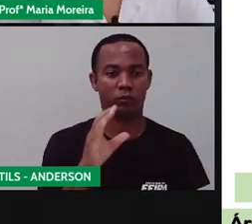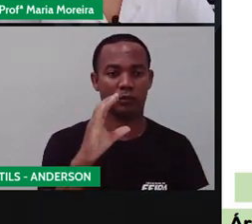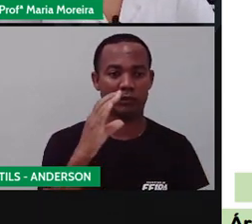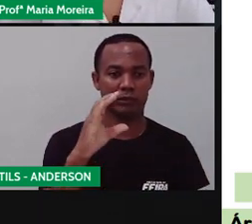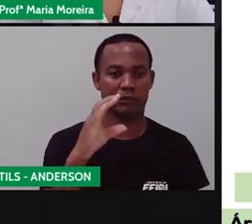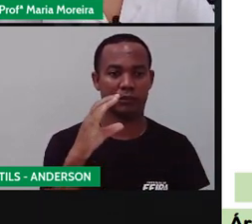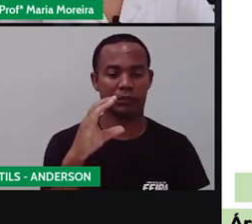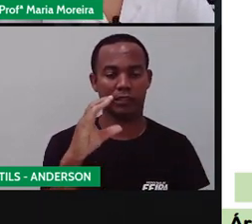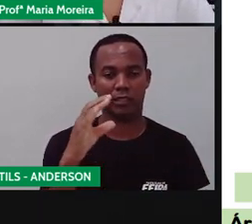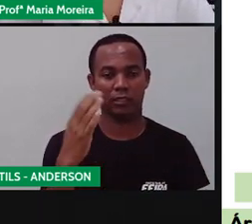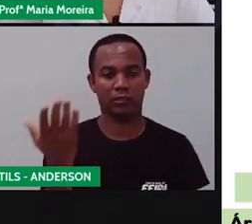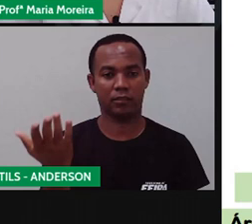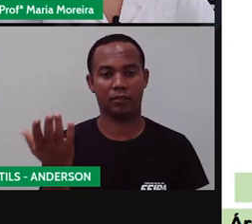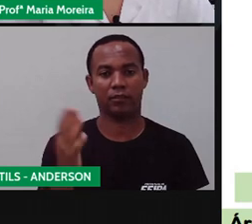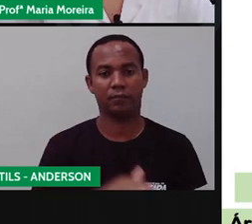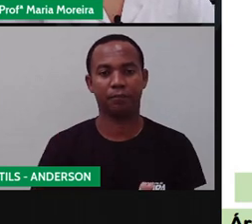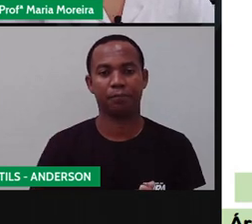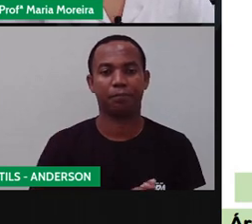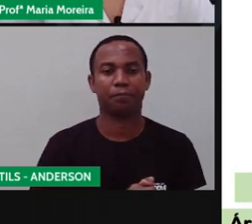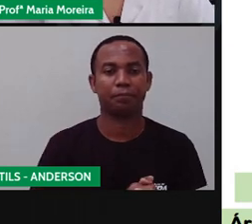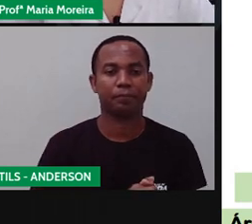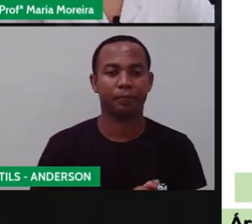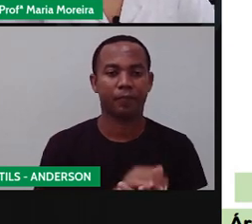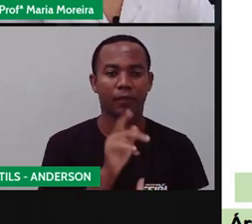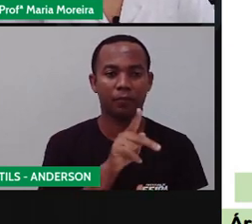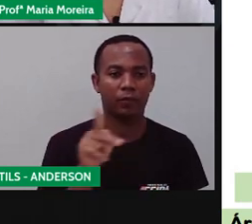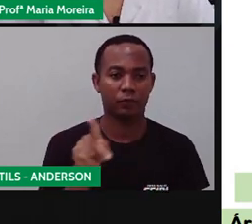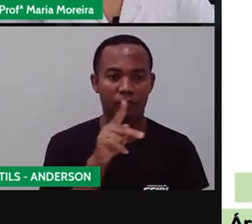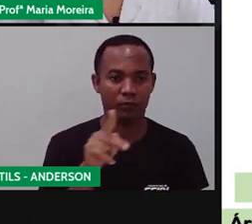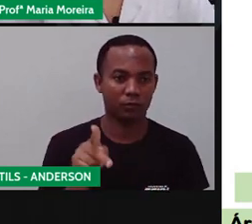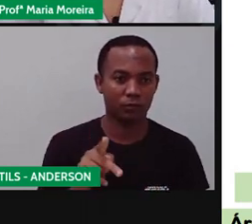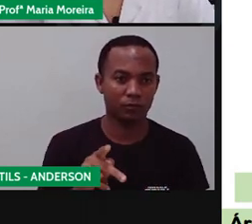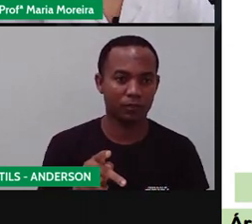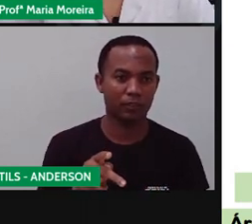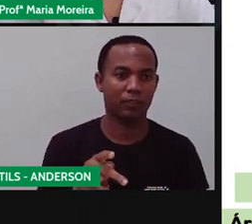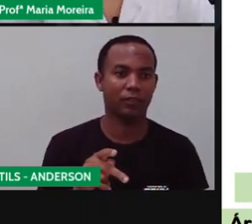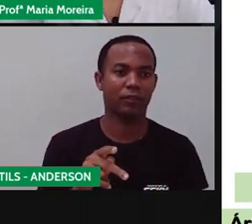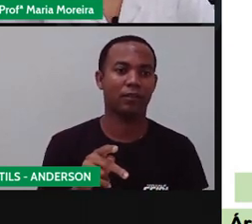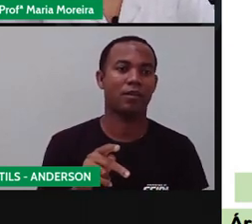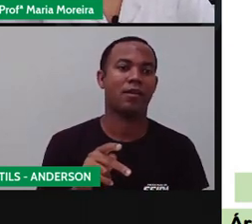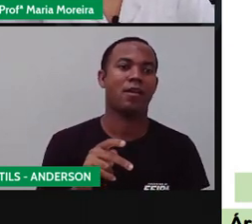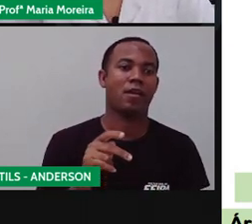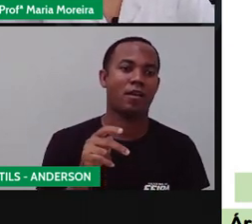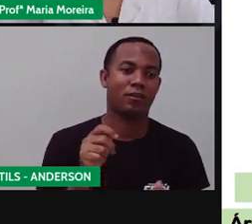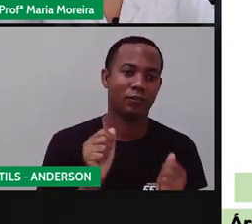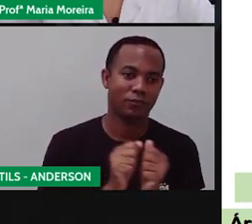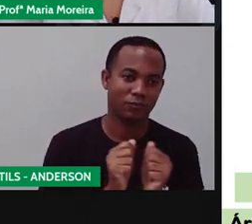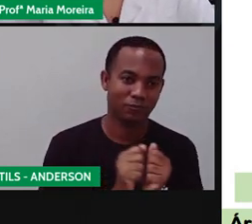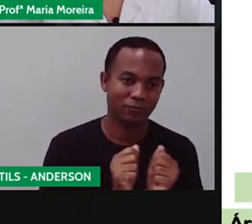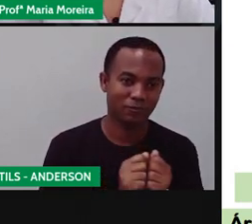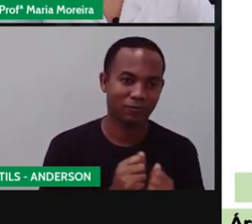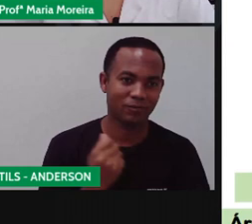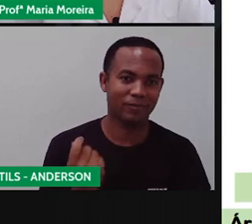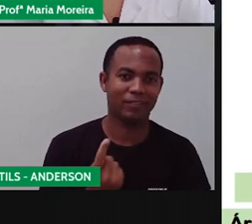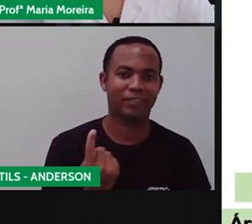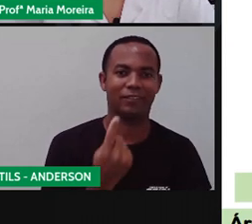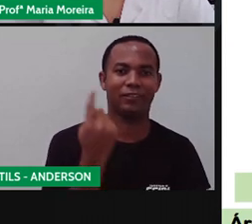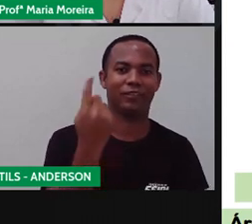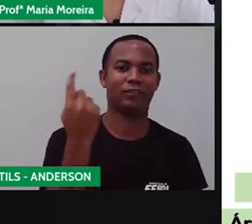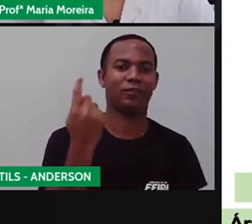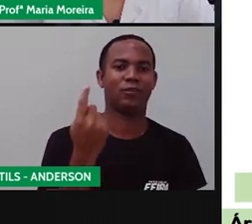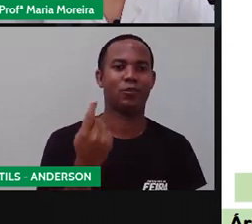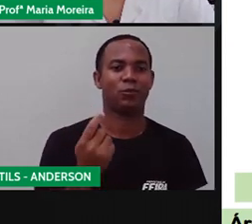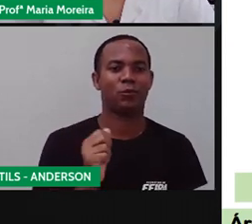humanas. Pró Maria e Anderson aqui com vocês, né? E mais um dia de aula e de